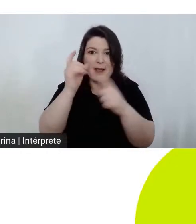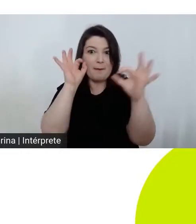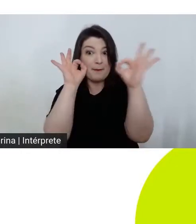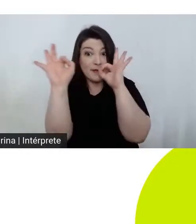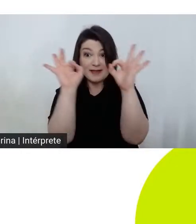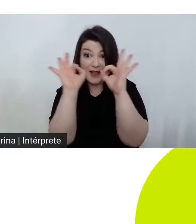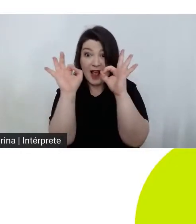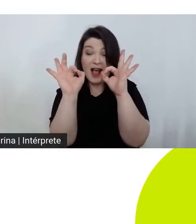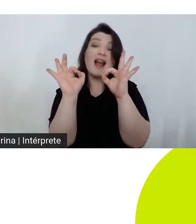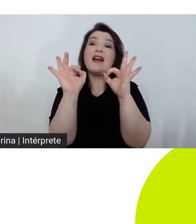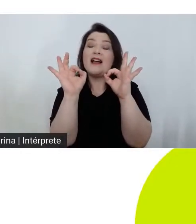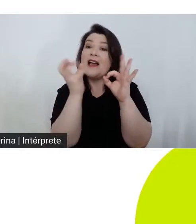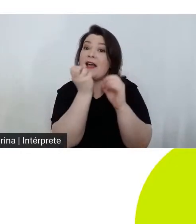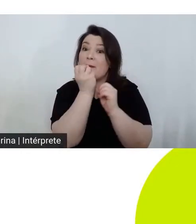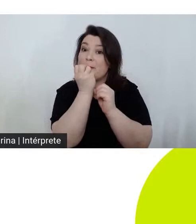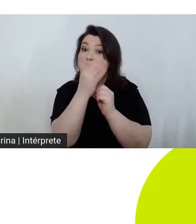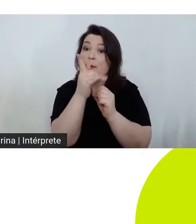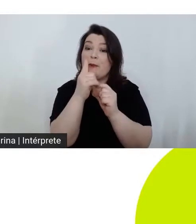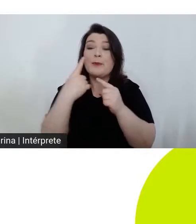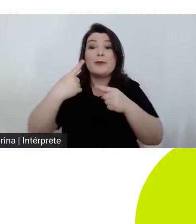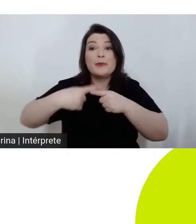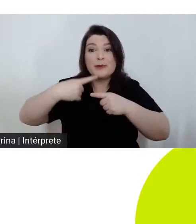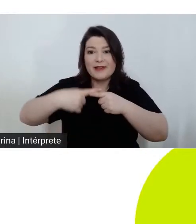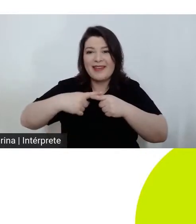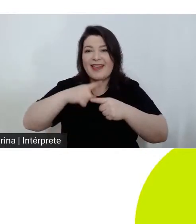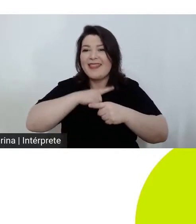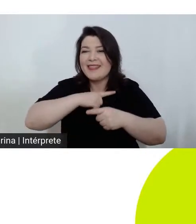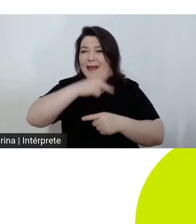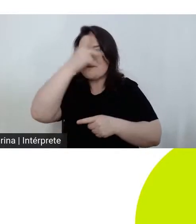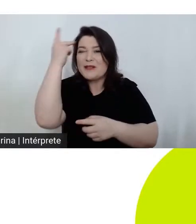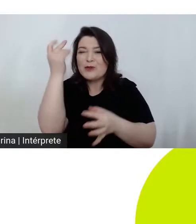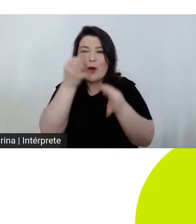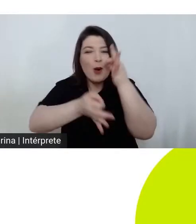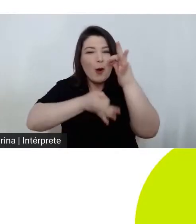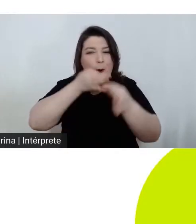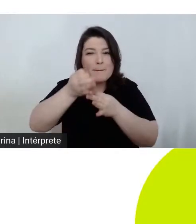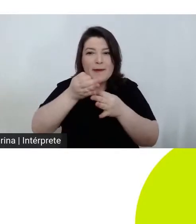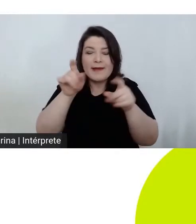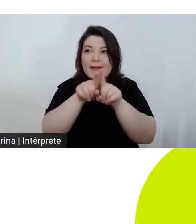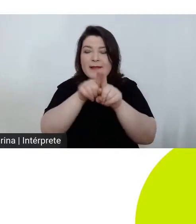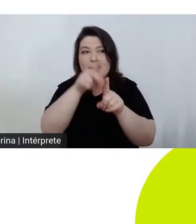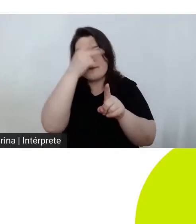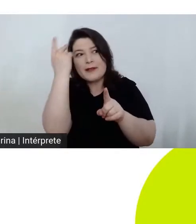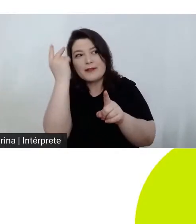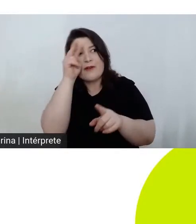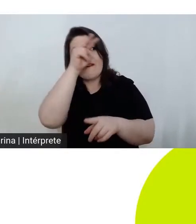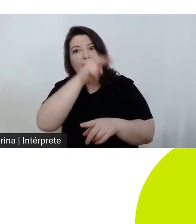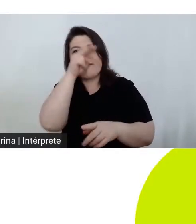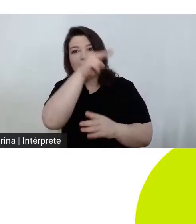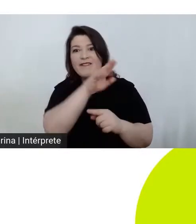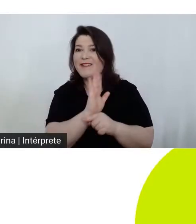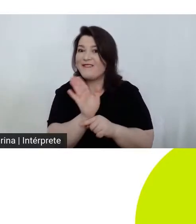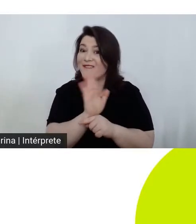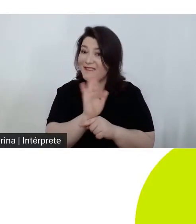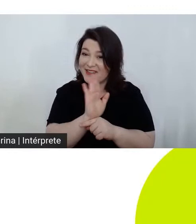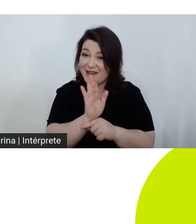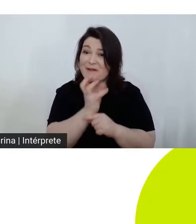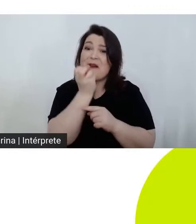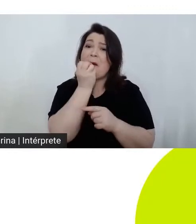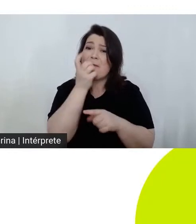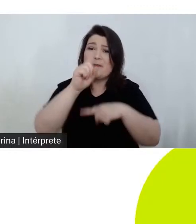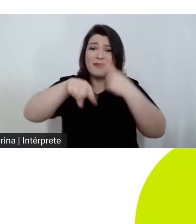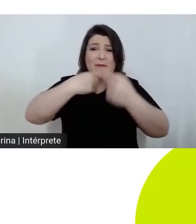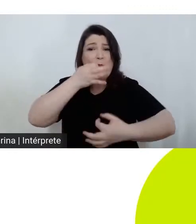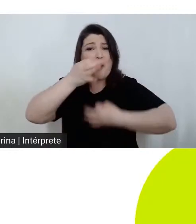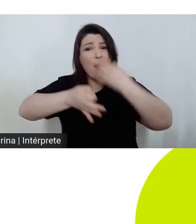bons internautas, bons leitores de filmes, né? Para poder contribuir